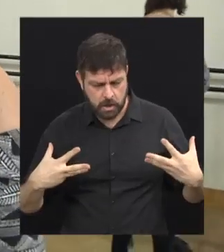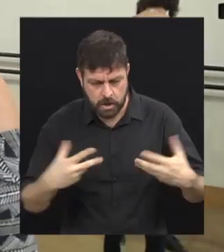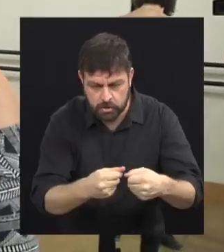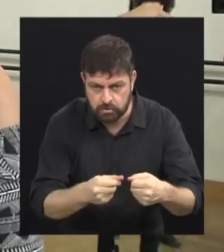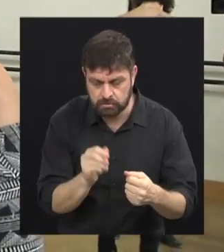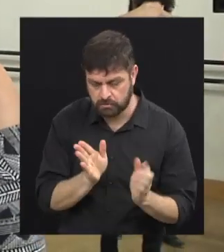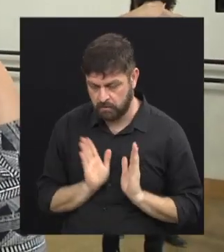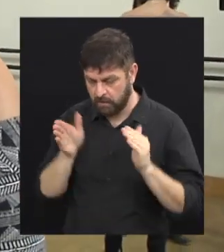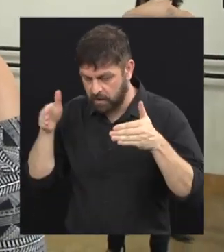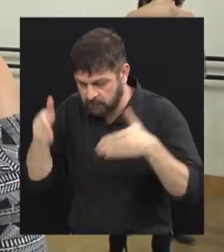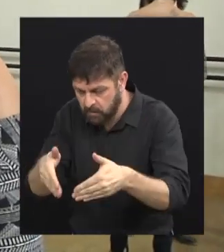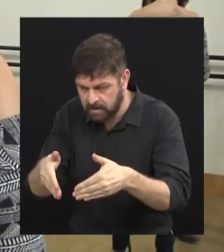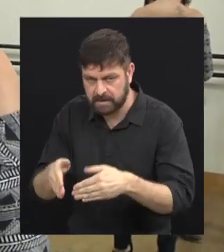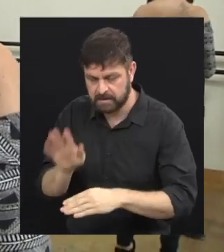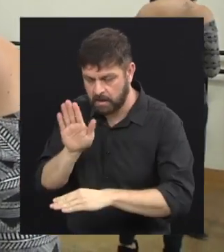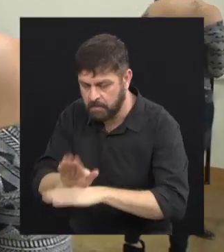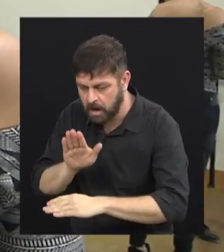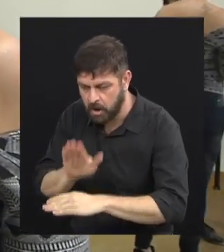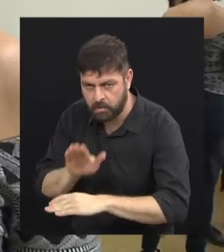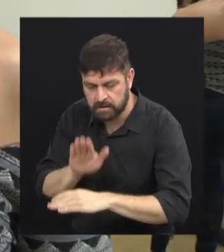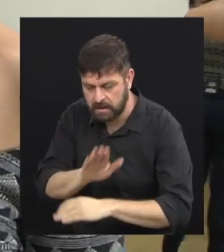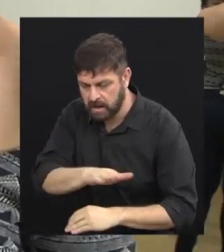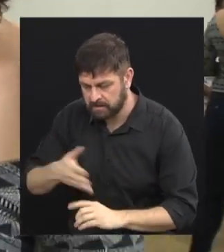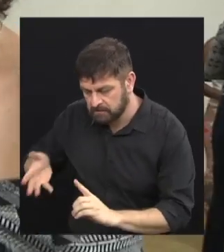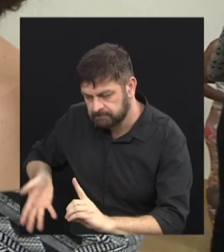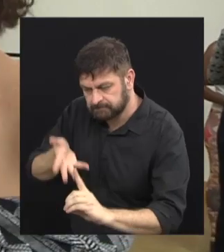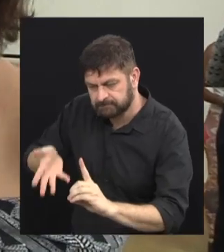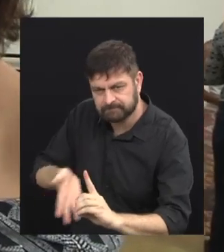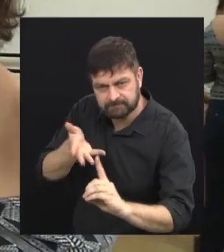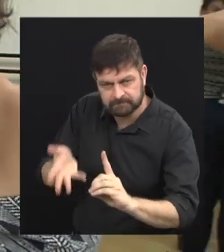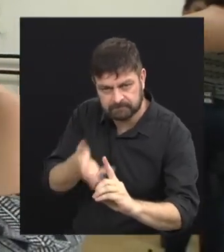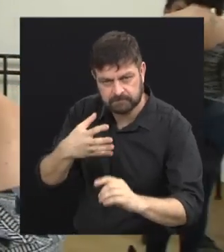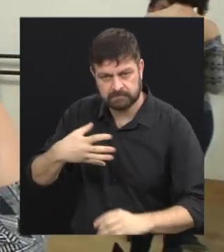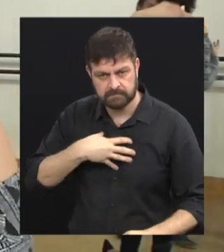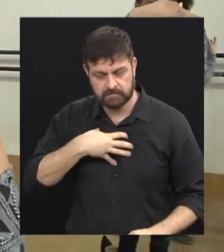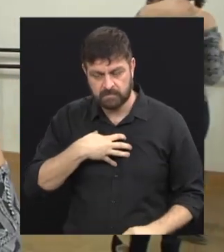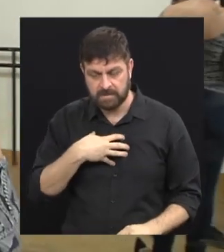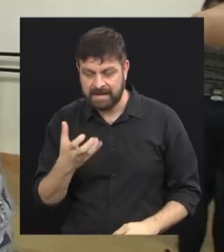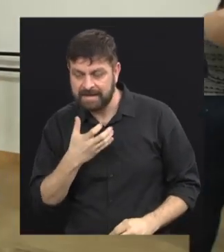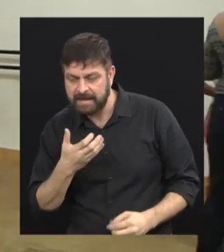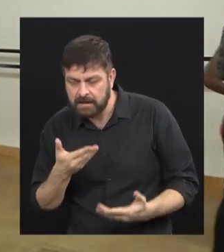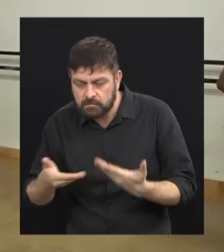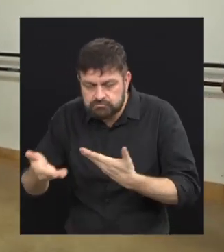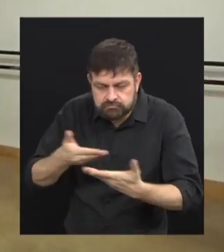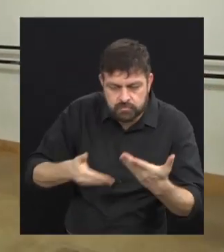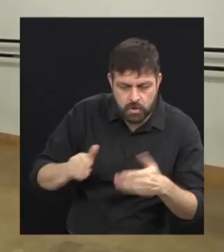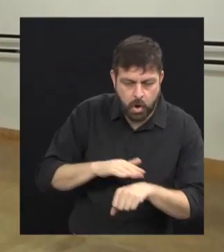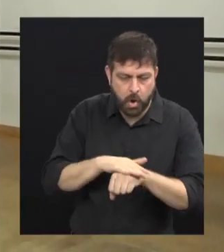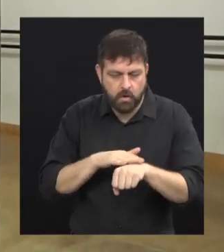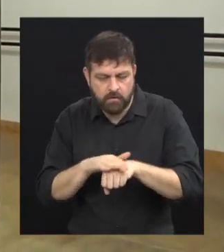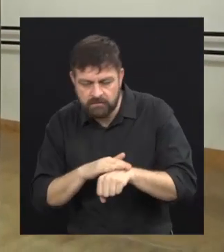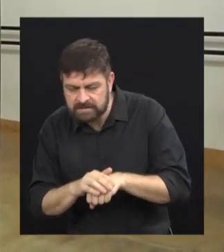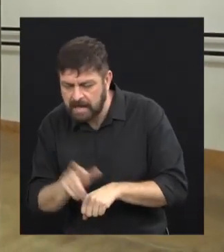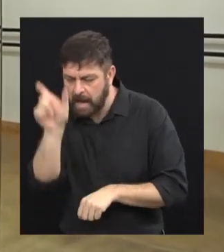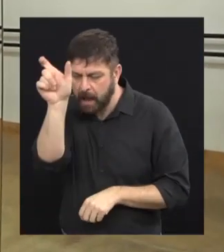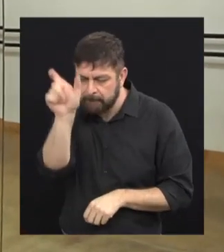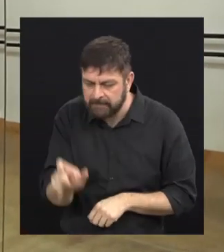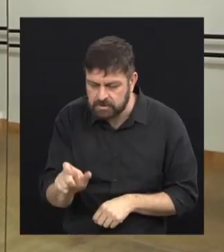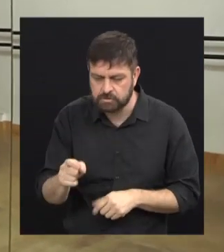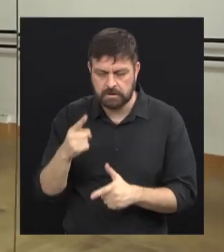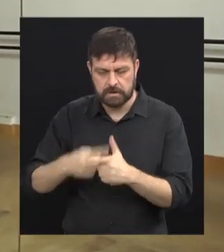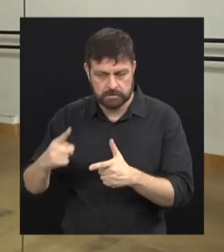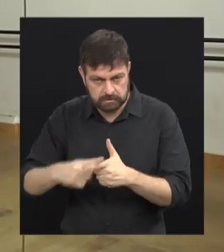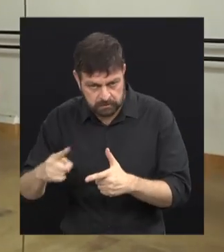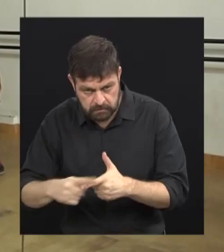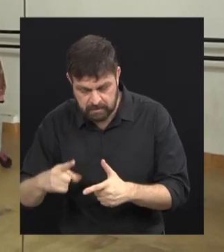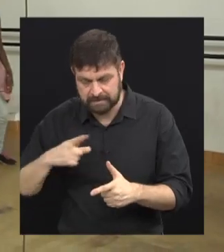elas voltadas pra atenção, aquela motivação mesmo. Mas de uma forma ou de outra, se tenta discutir a questão de cidadania. Os conflitos